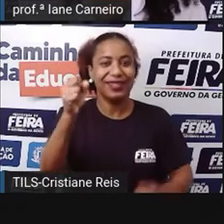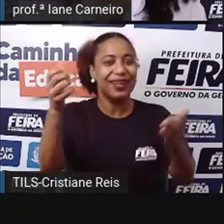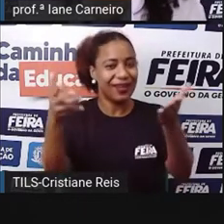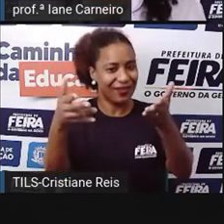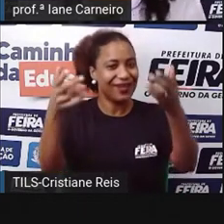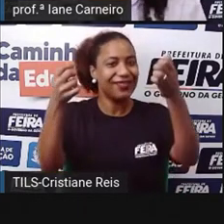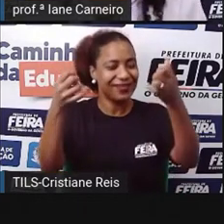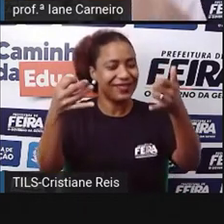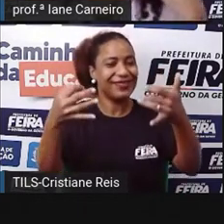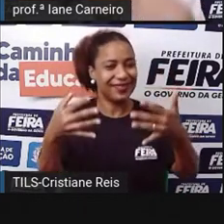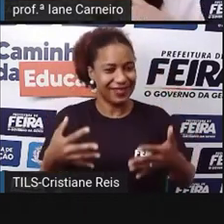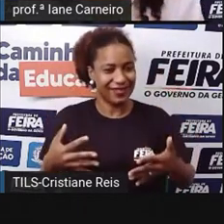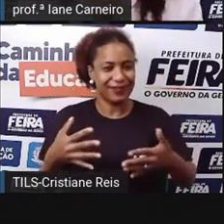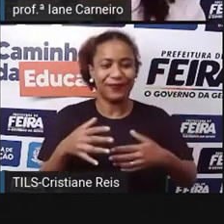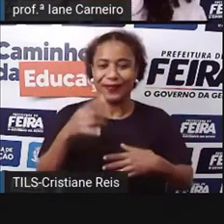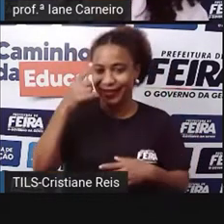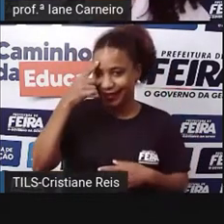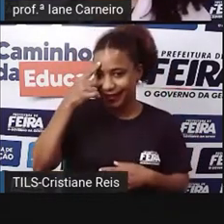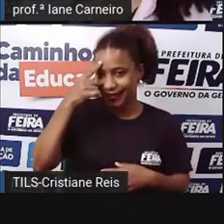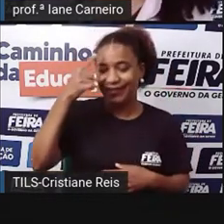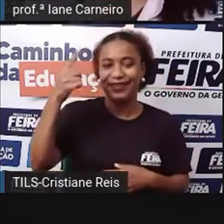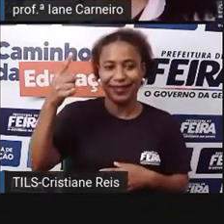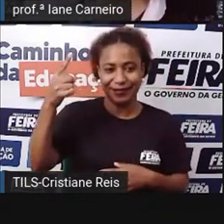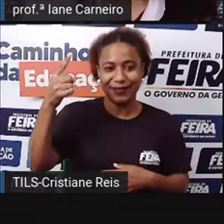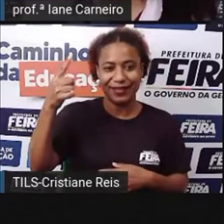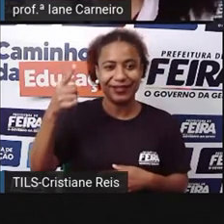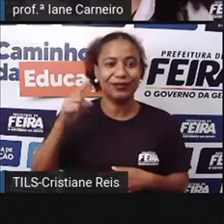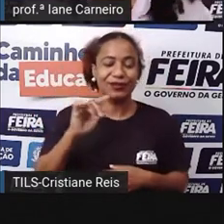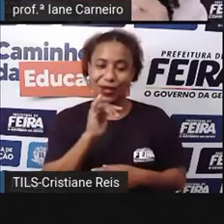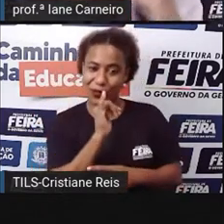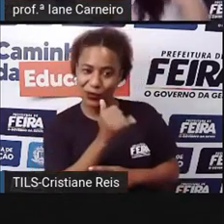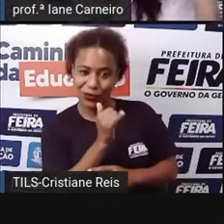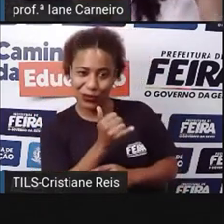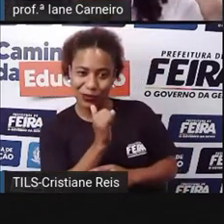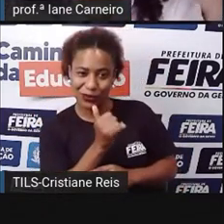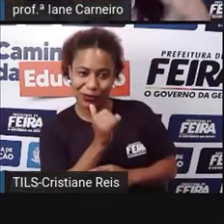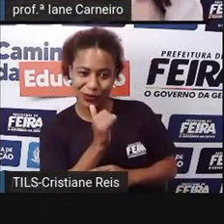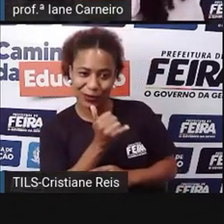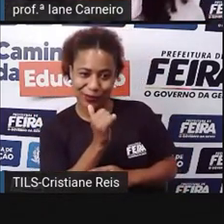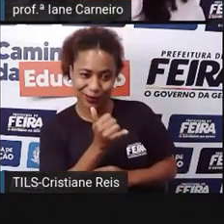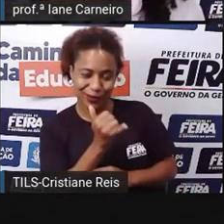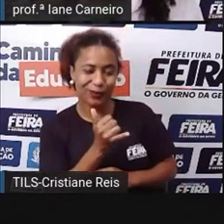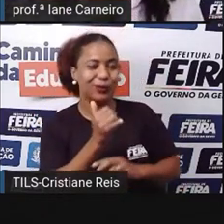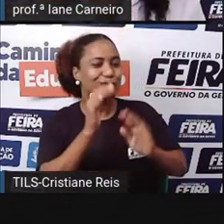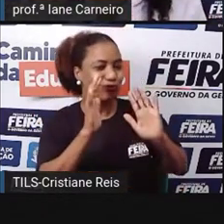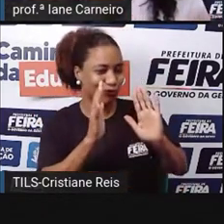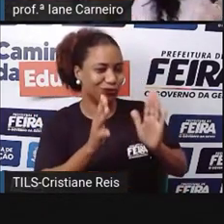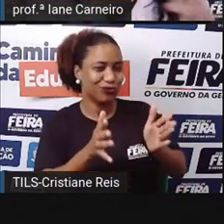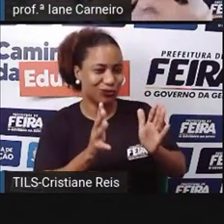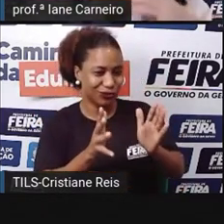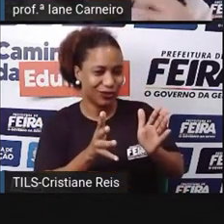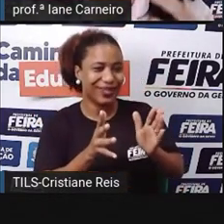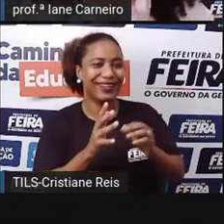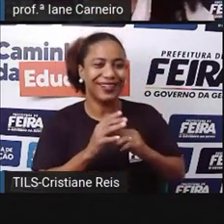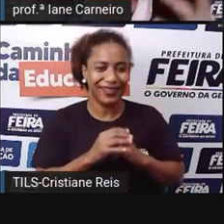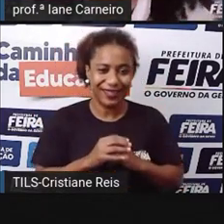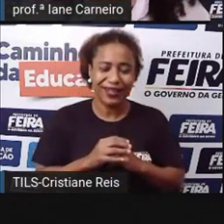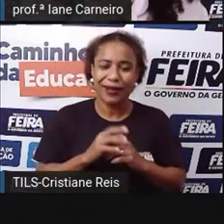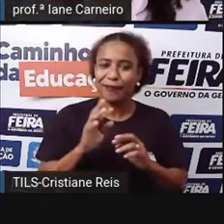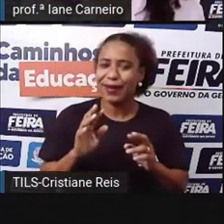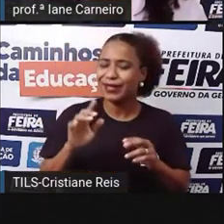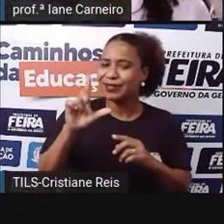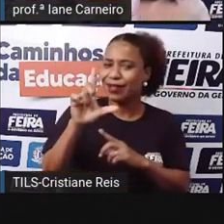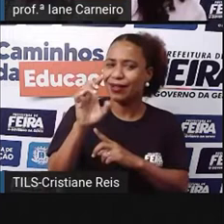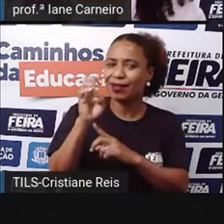A gente relembrando os contos clássicos, que são diferentes das lendas, mas por que a senhora vai